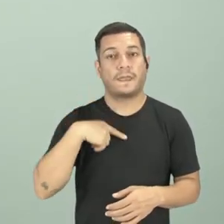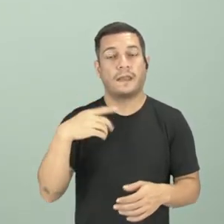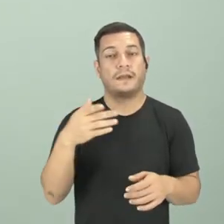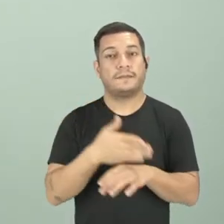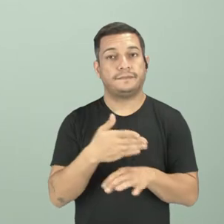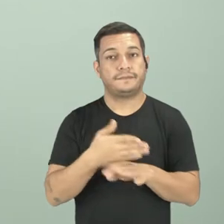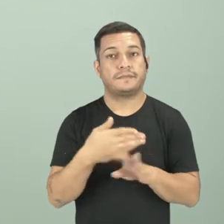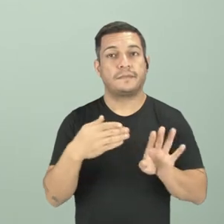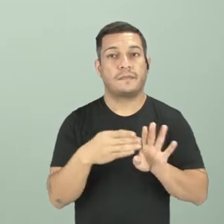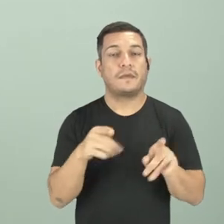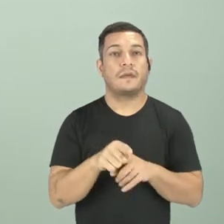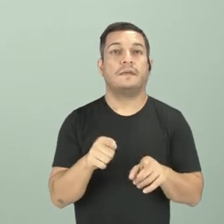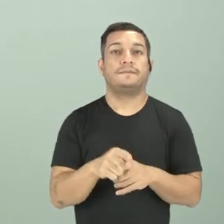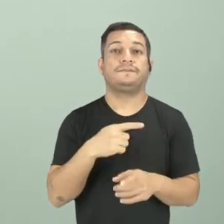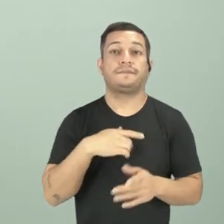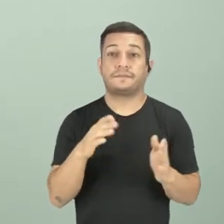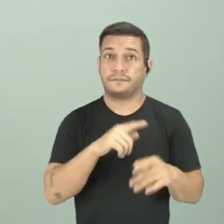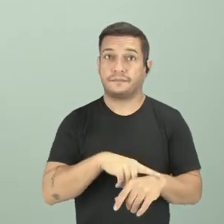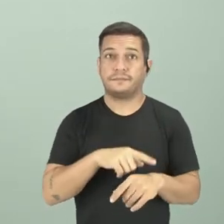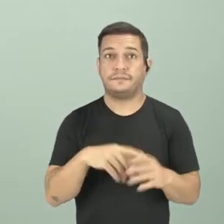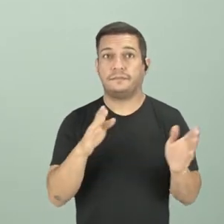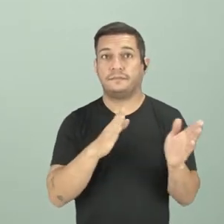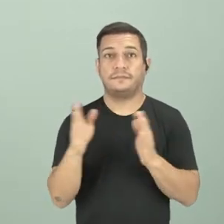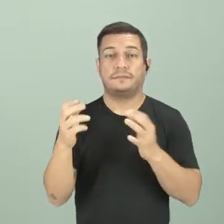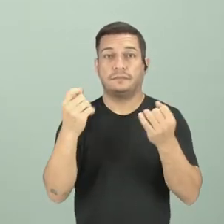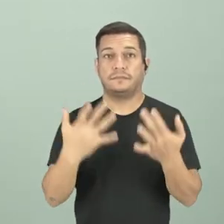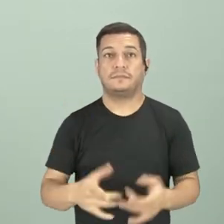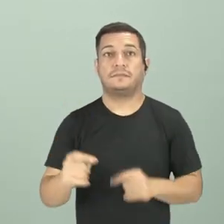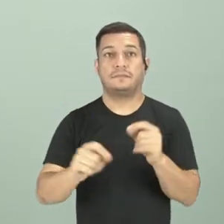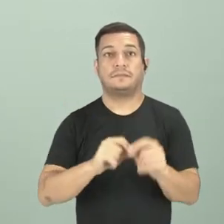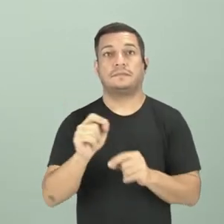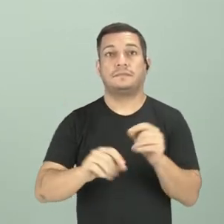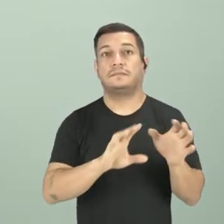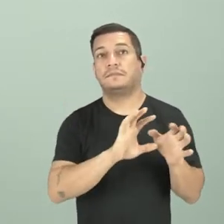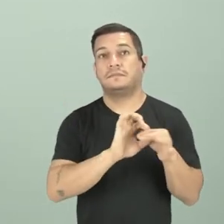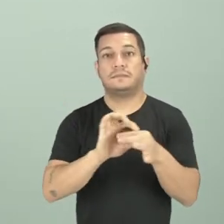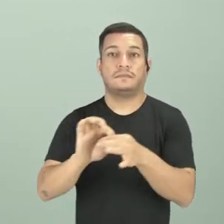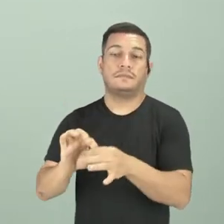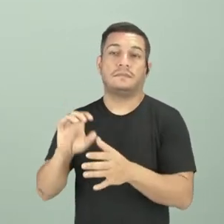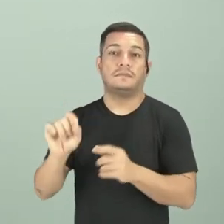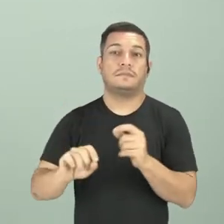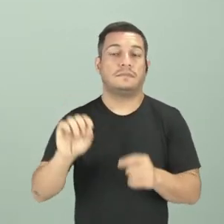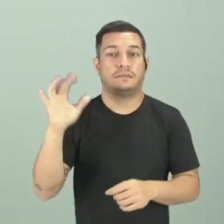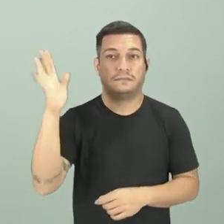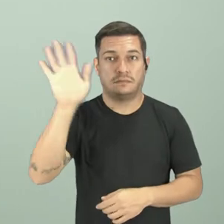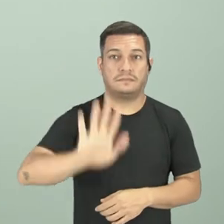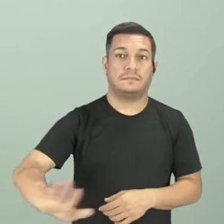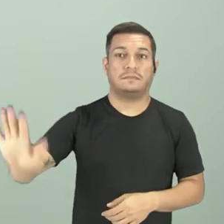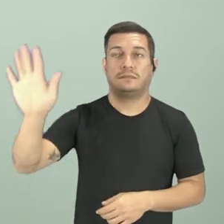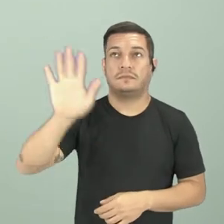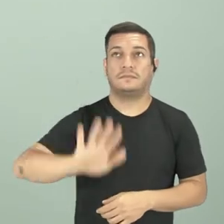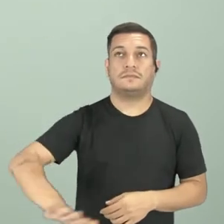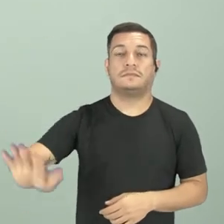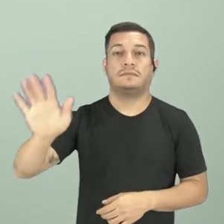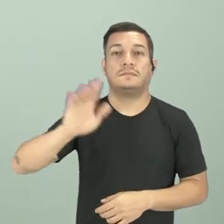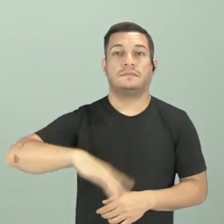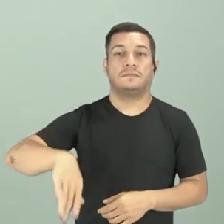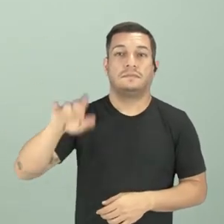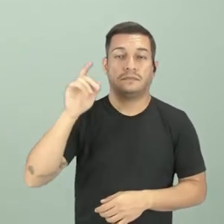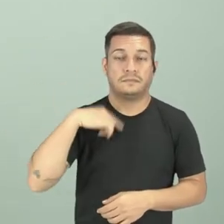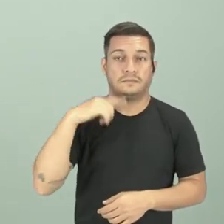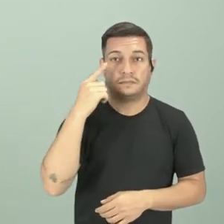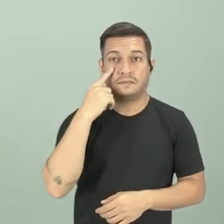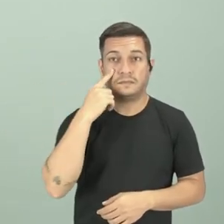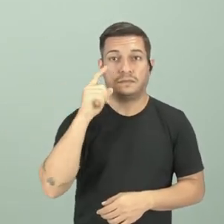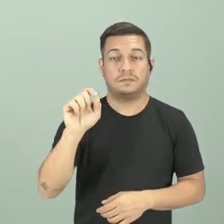plataforma. Nessa primeira parte eu vou falar mais relacionada a contextos de consequências gerais, as previsões do